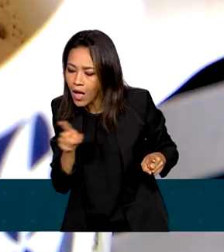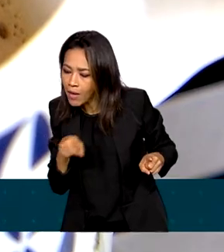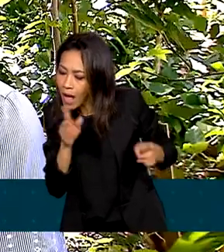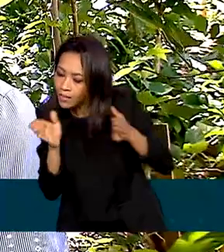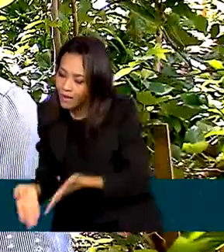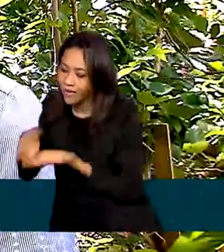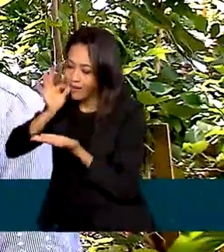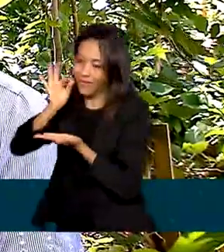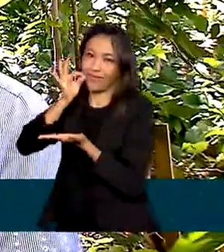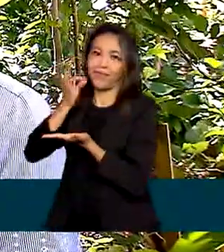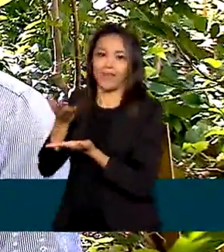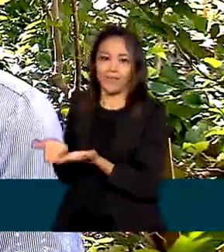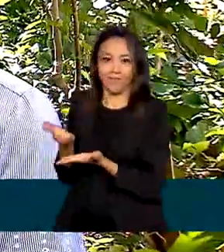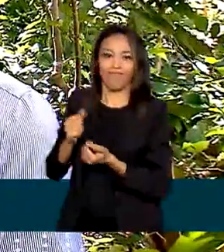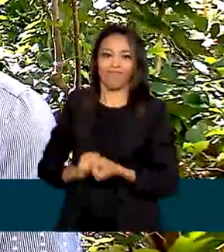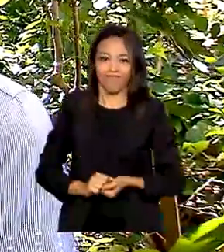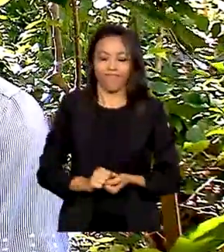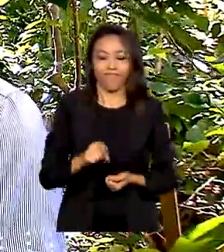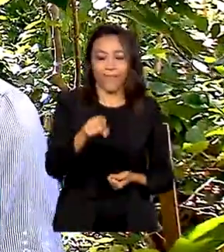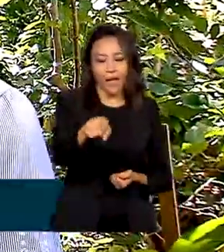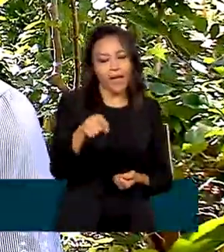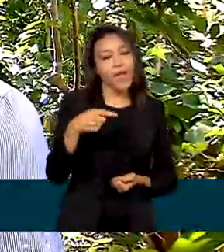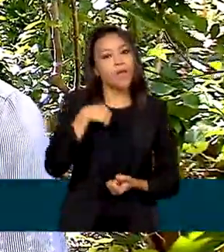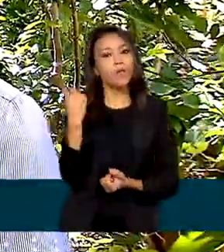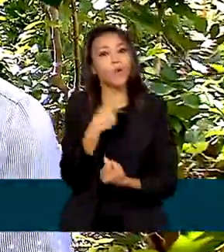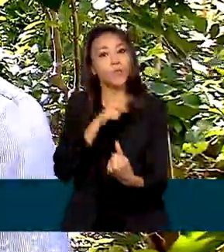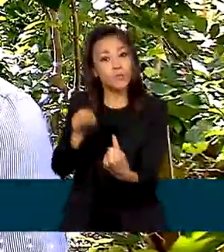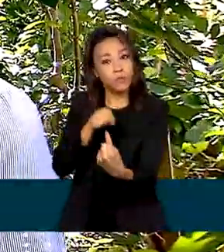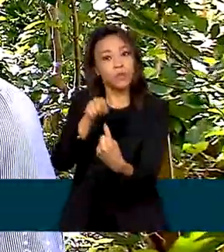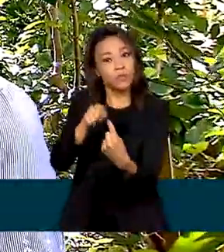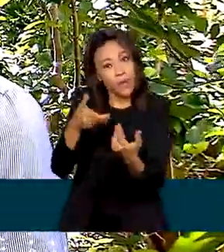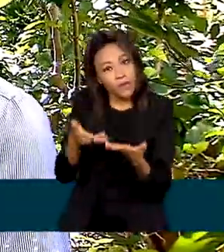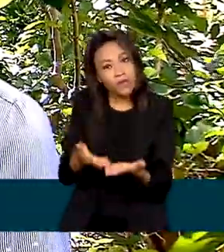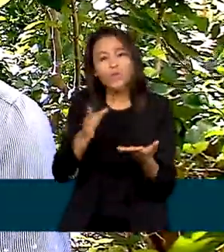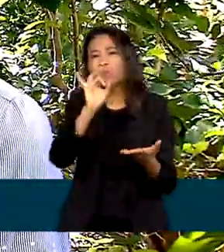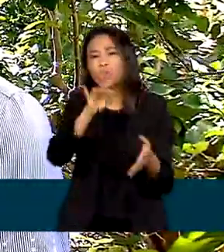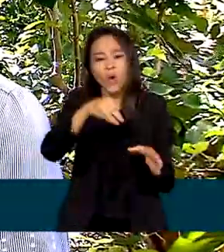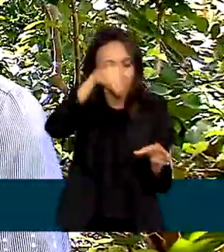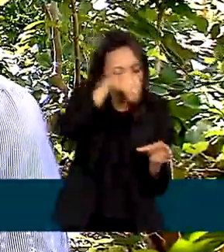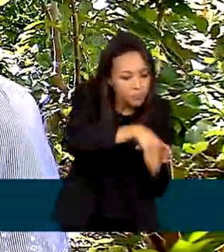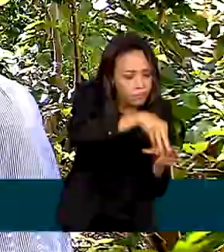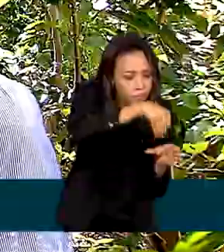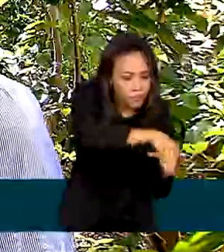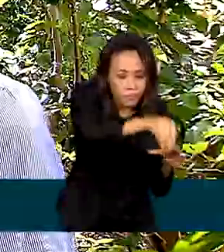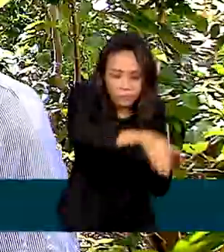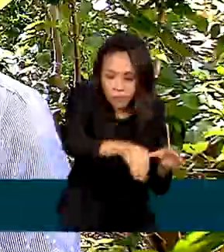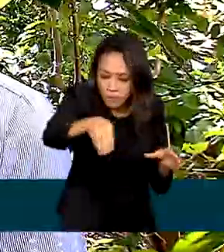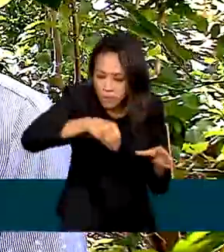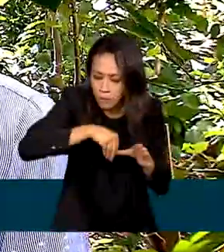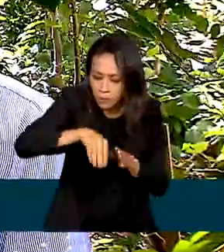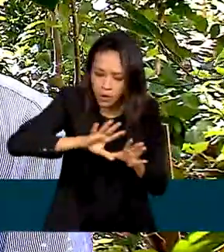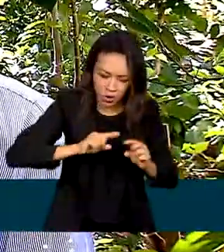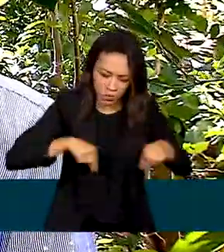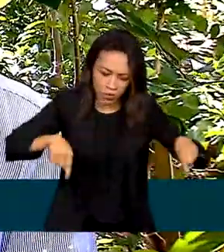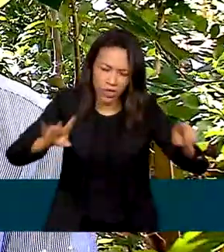mesa. Nosso objetivo é exatamente esse, sabe? Não só a plantação, como trazer